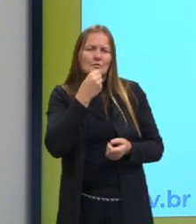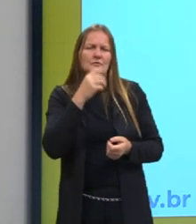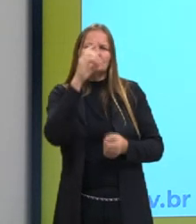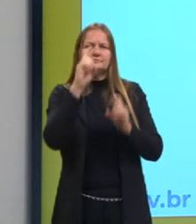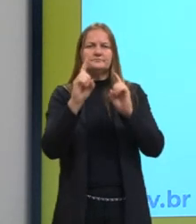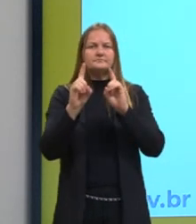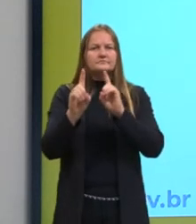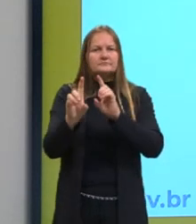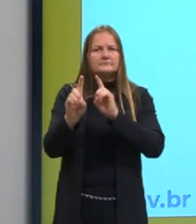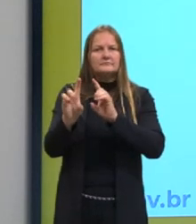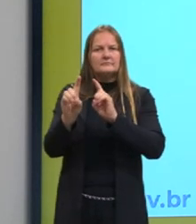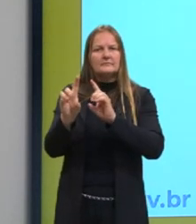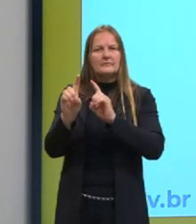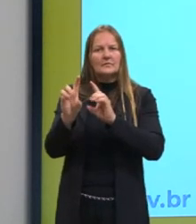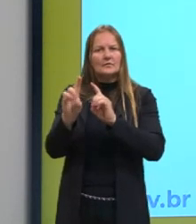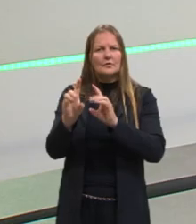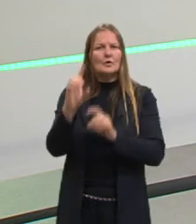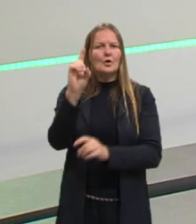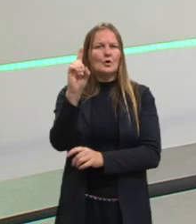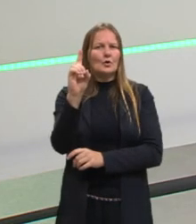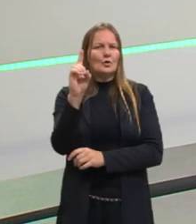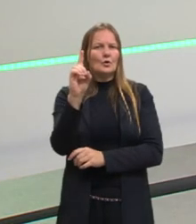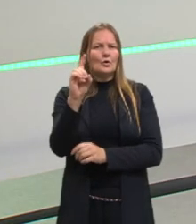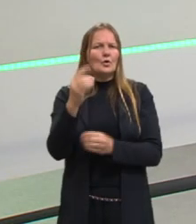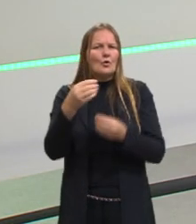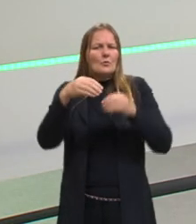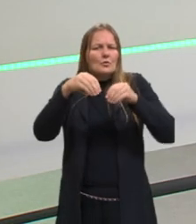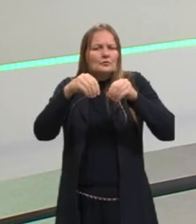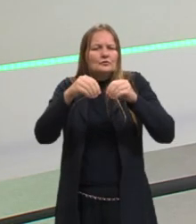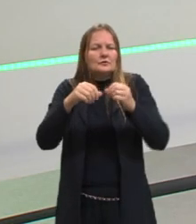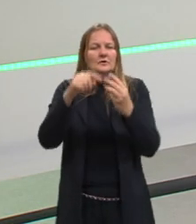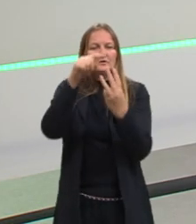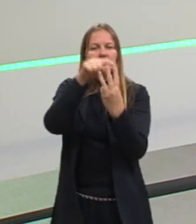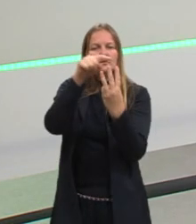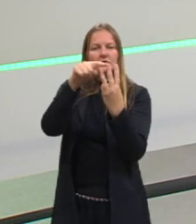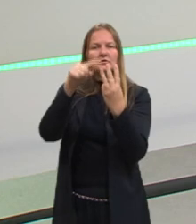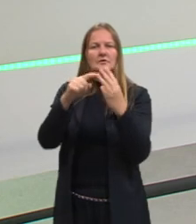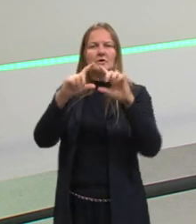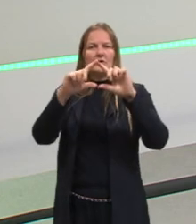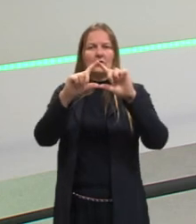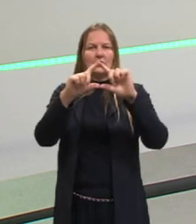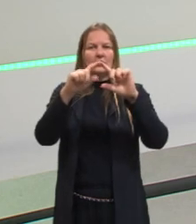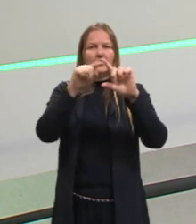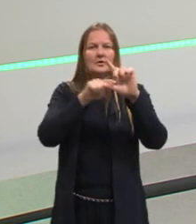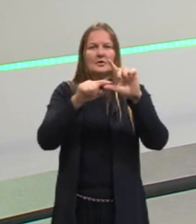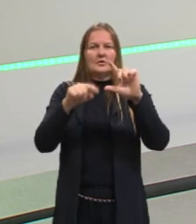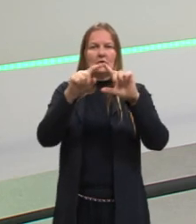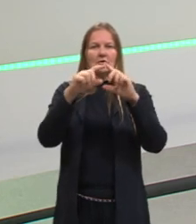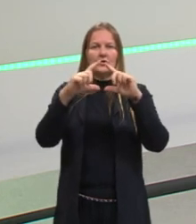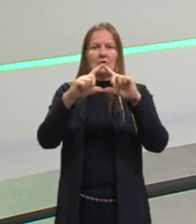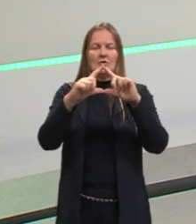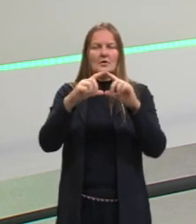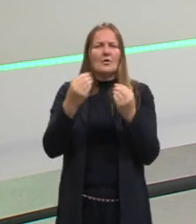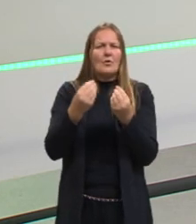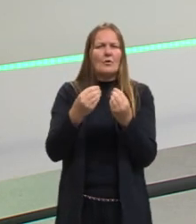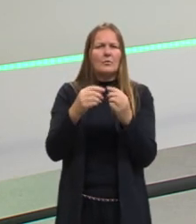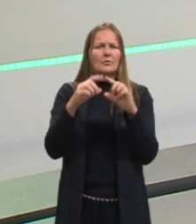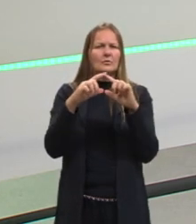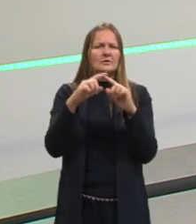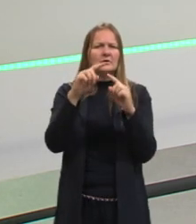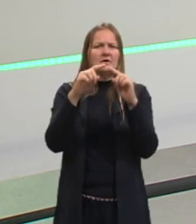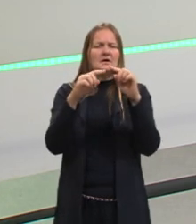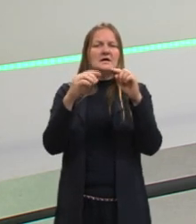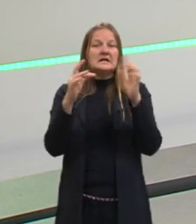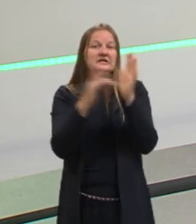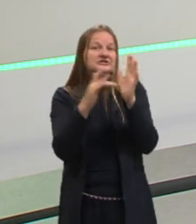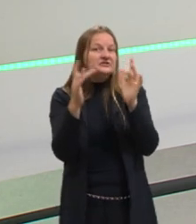questionava a consubstância da trindade. O é isso? O arianismo questionava se Jesus